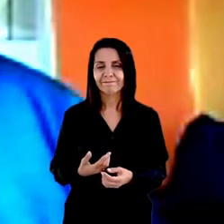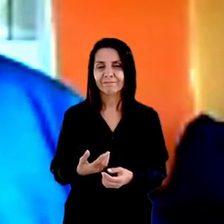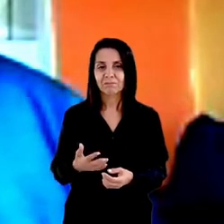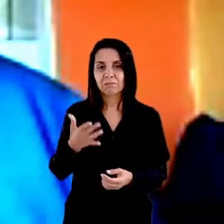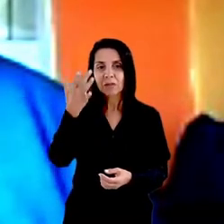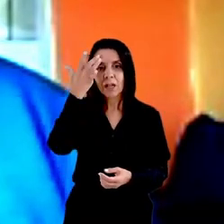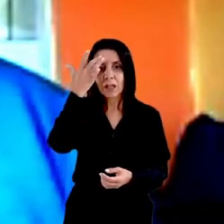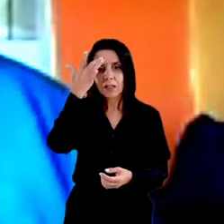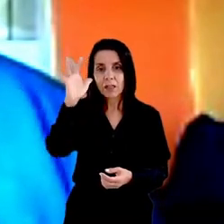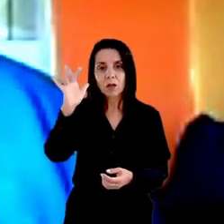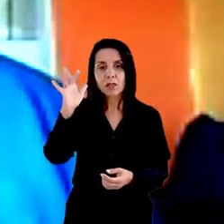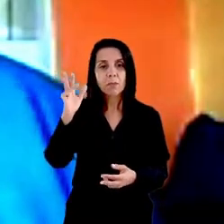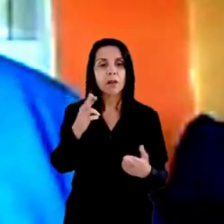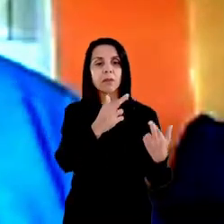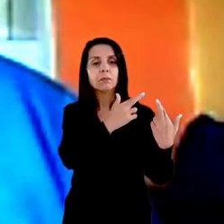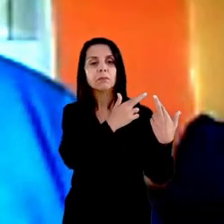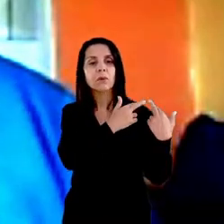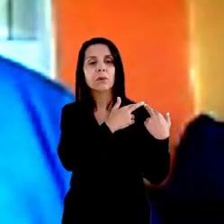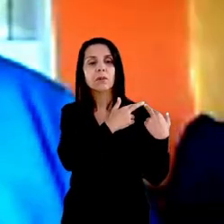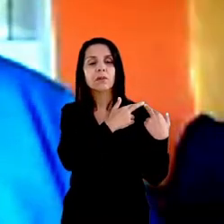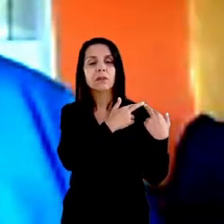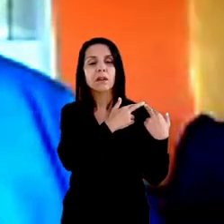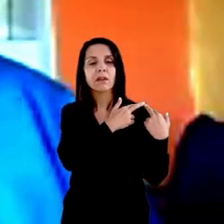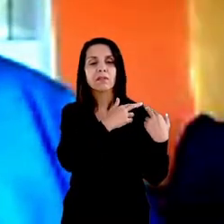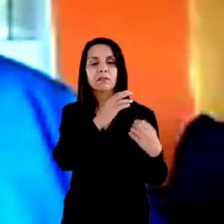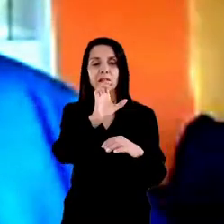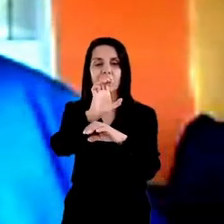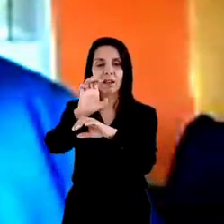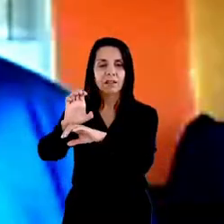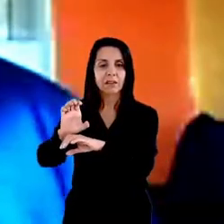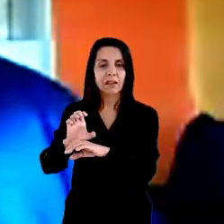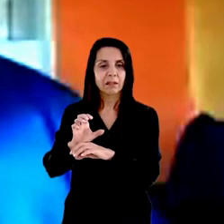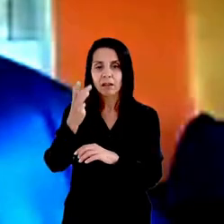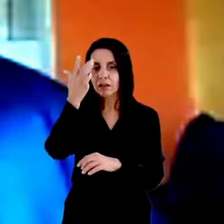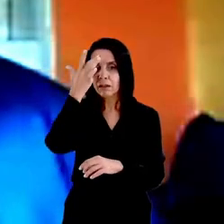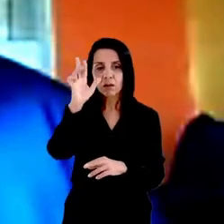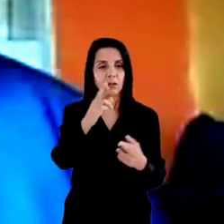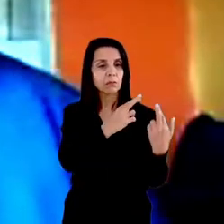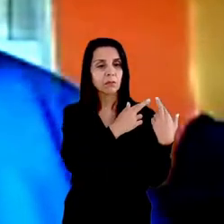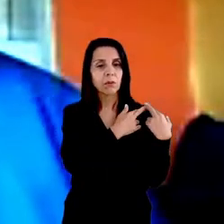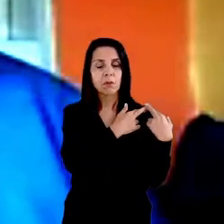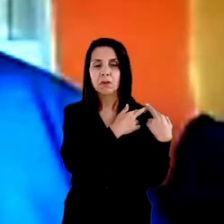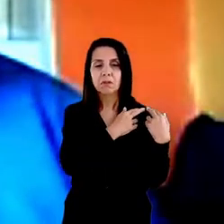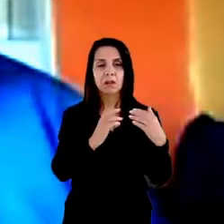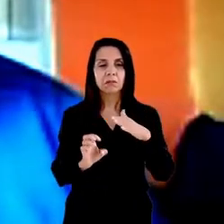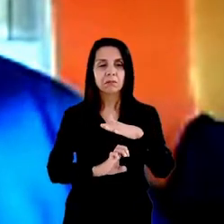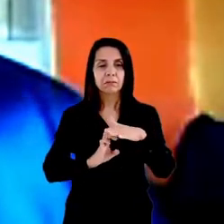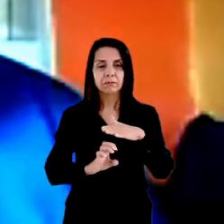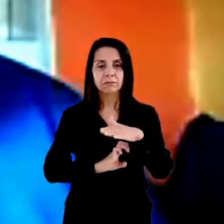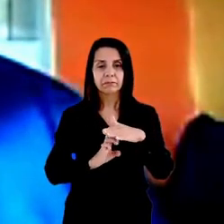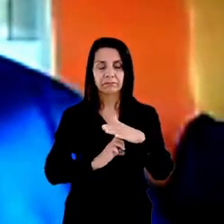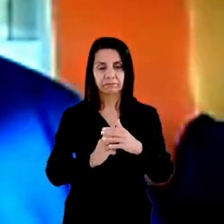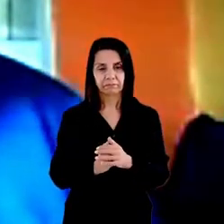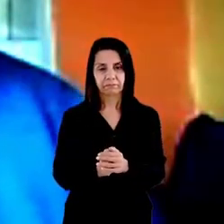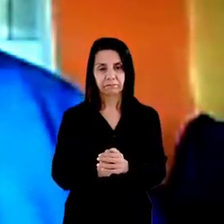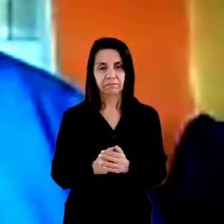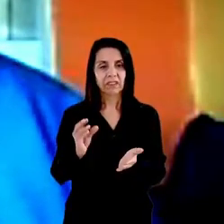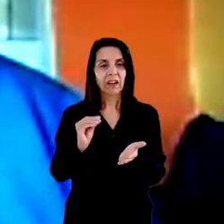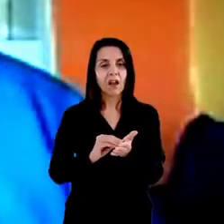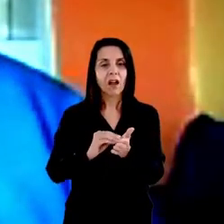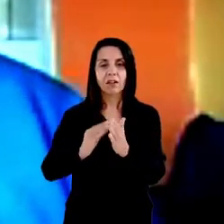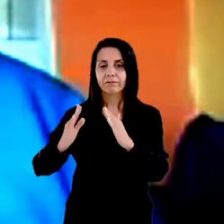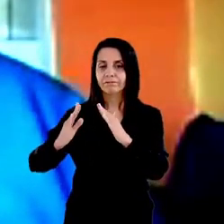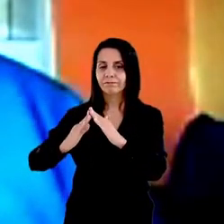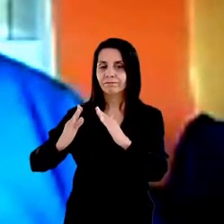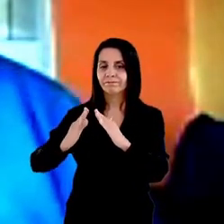sabemos se é a companhia de energia não sabemos se é a companhia de água não sabemos se é a assistência social a ausência de moradia as